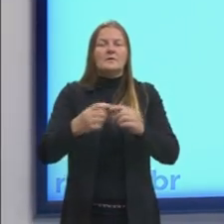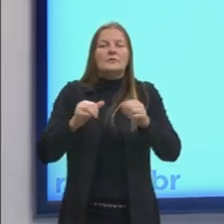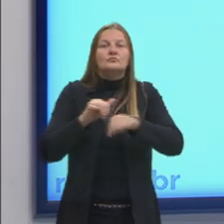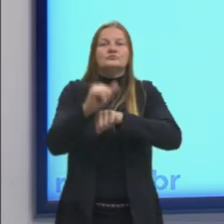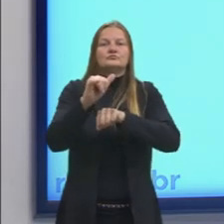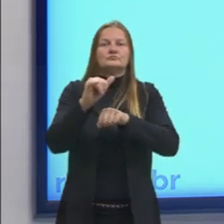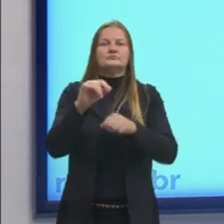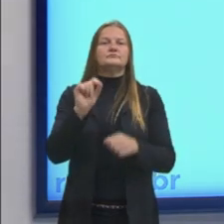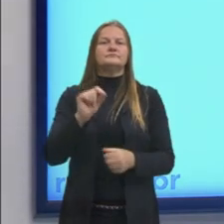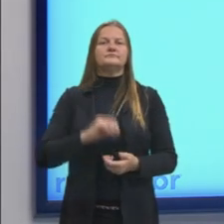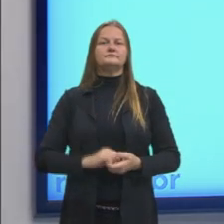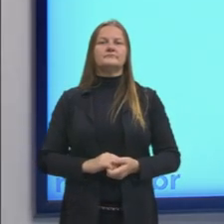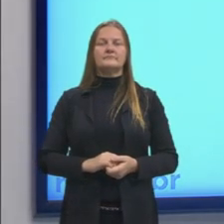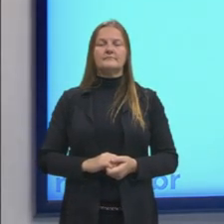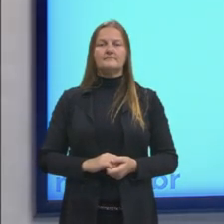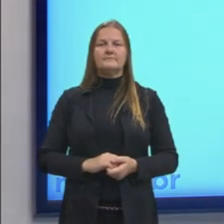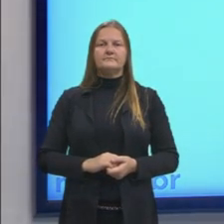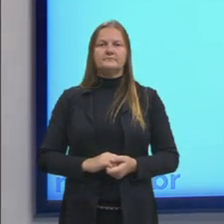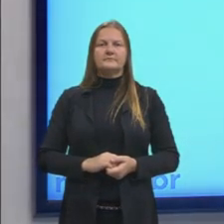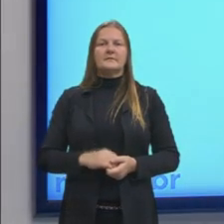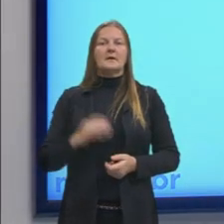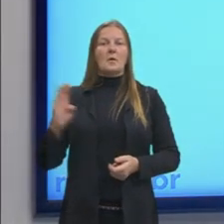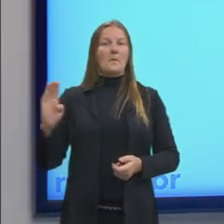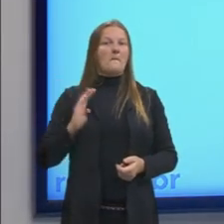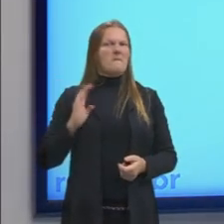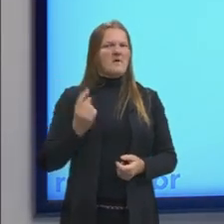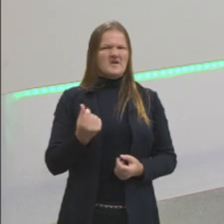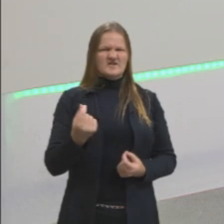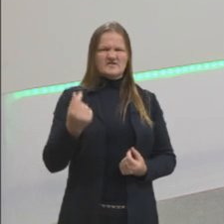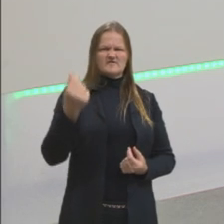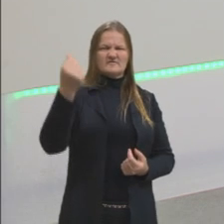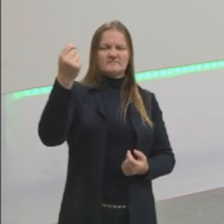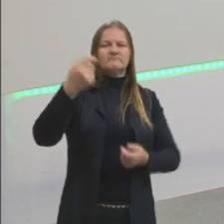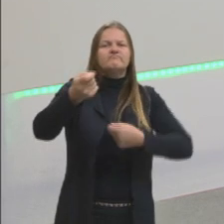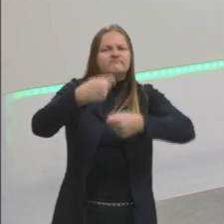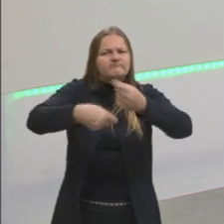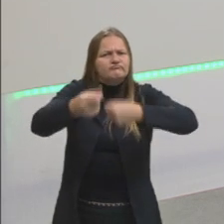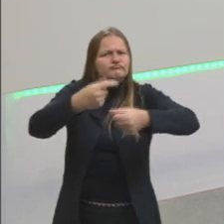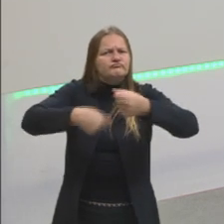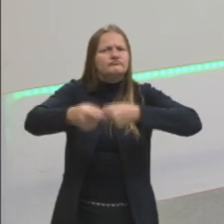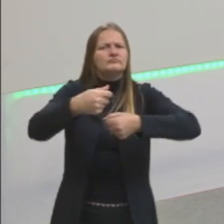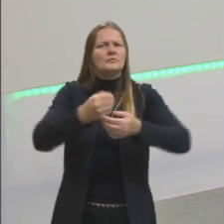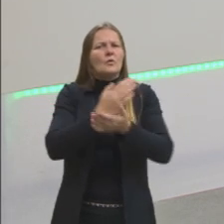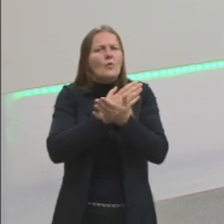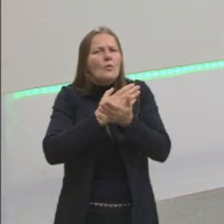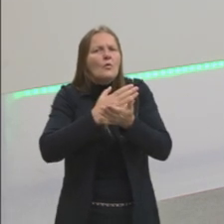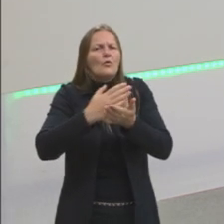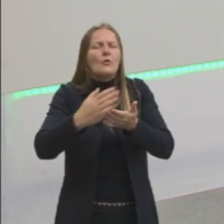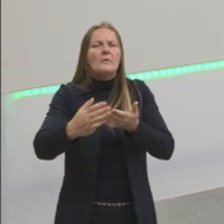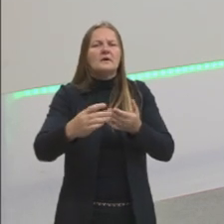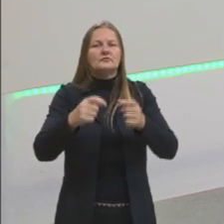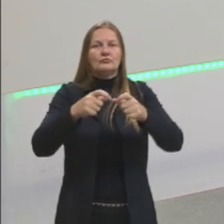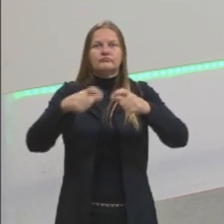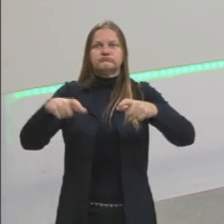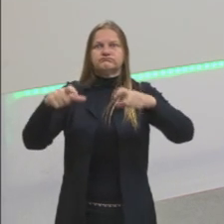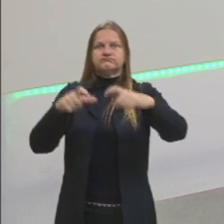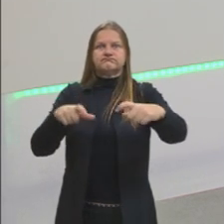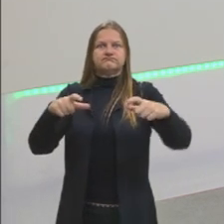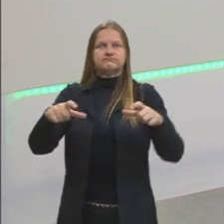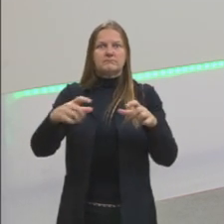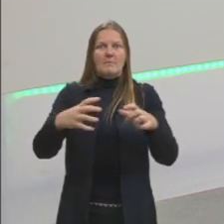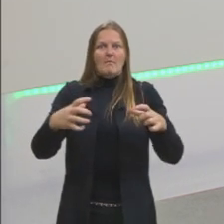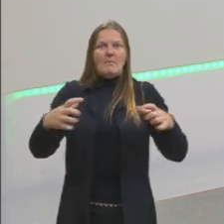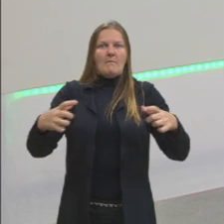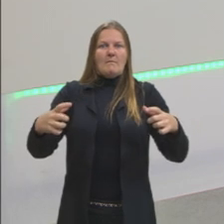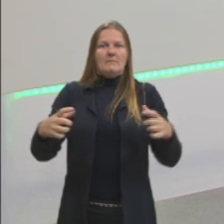vai acontecer aqui? A burguesia, os burgueses, os comerciantes, começam a ganhar espaço. E para a